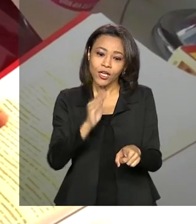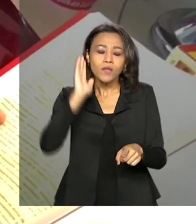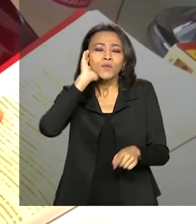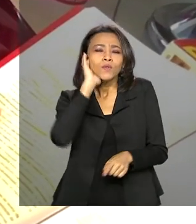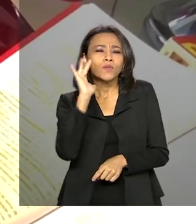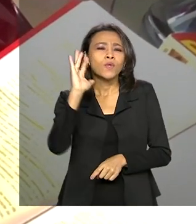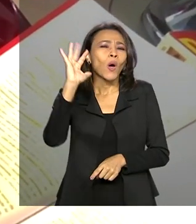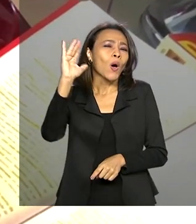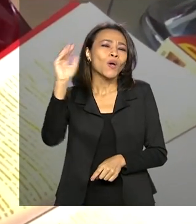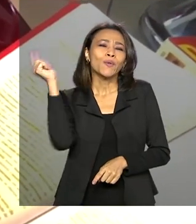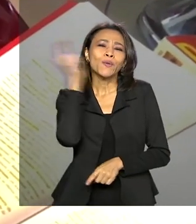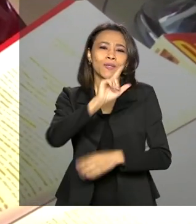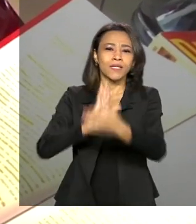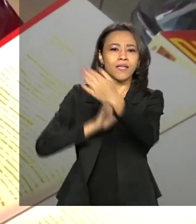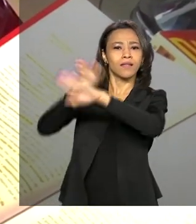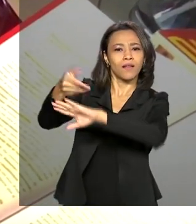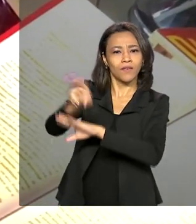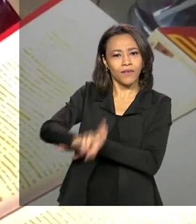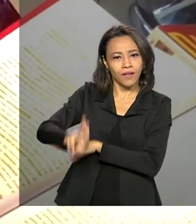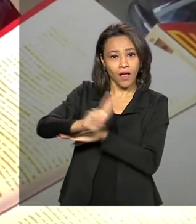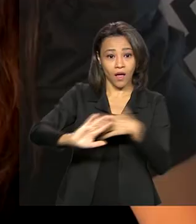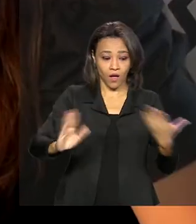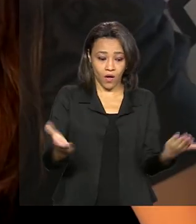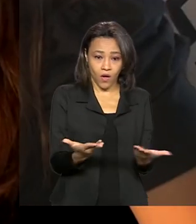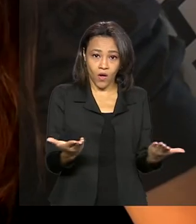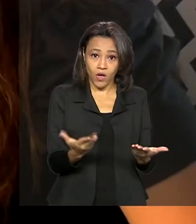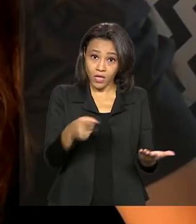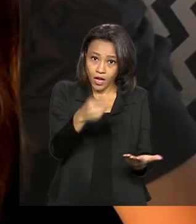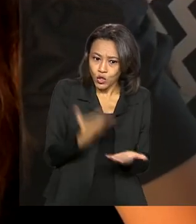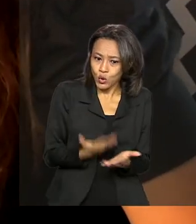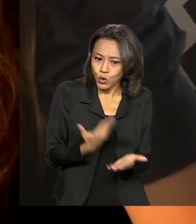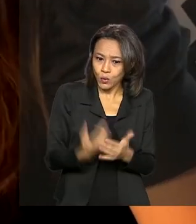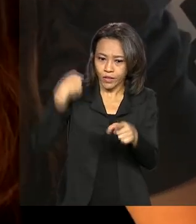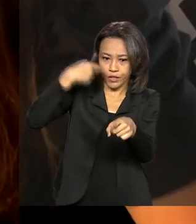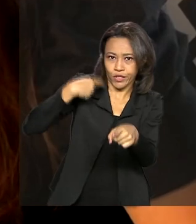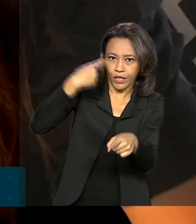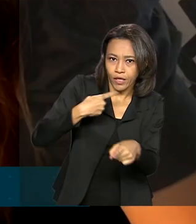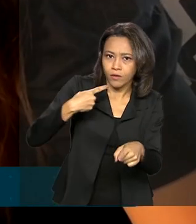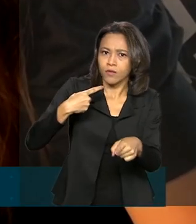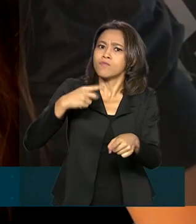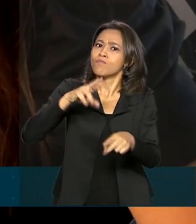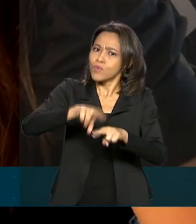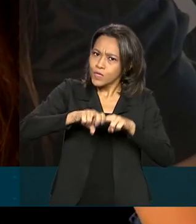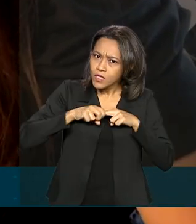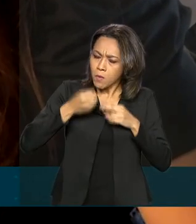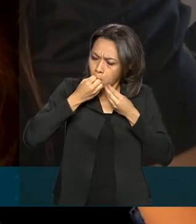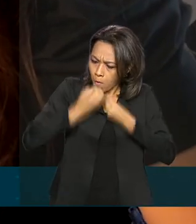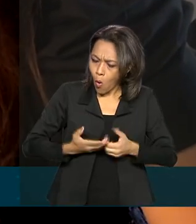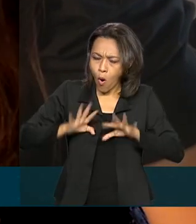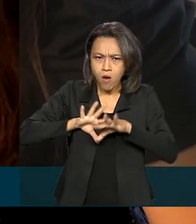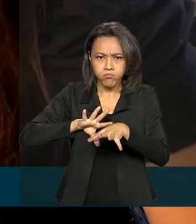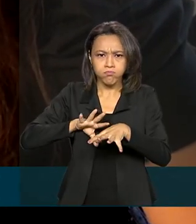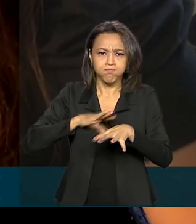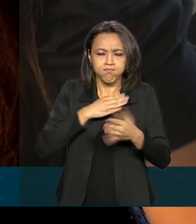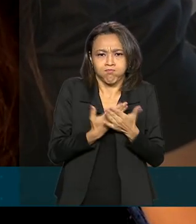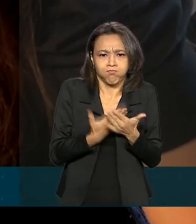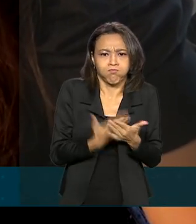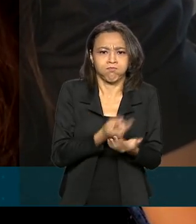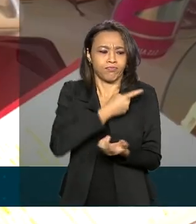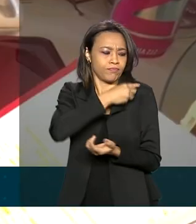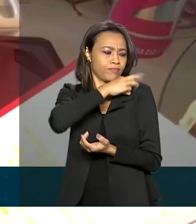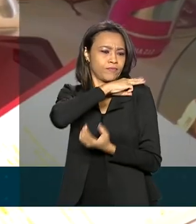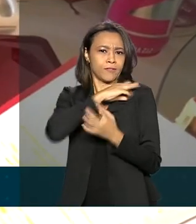sonho de chegar à universidade e hoje é estudante de direito. Para isso, a boa formação no ensino médio foi